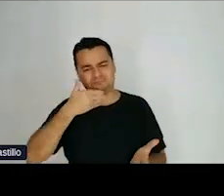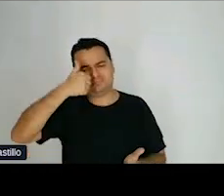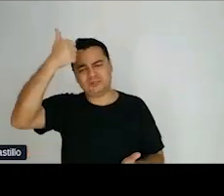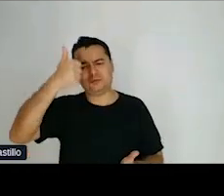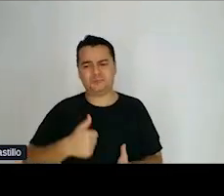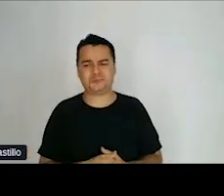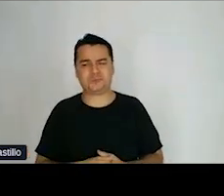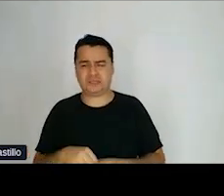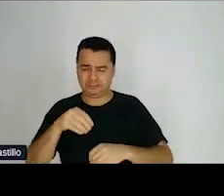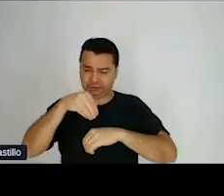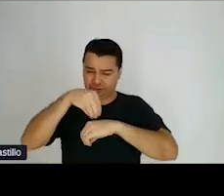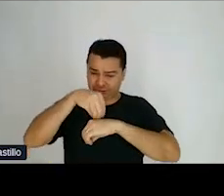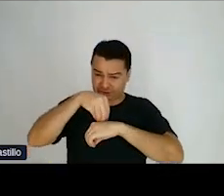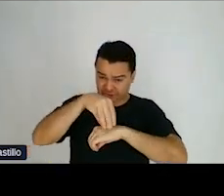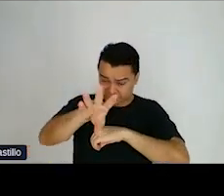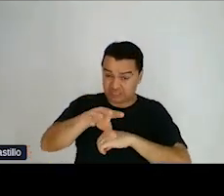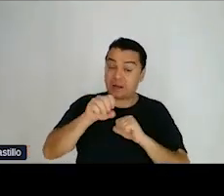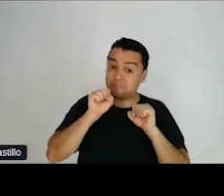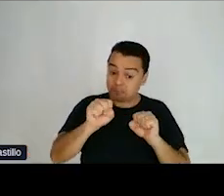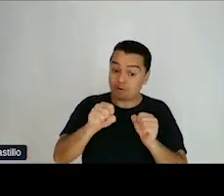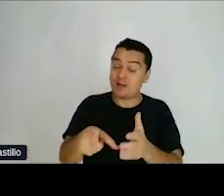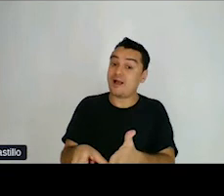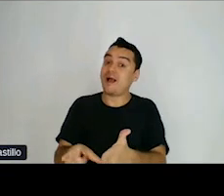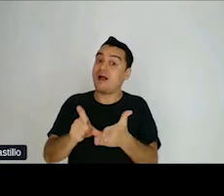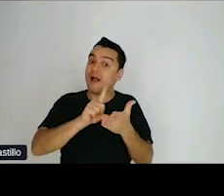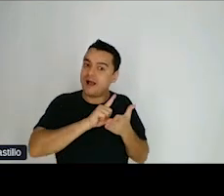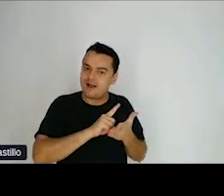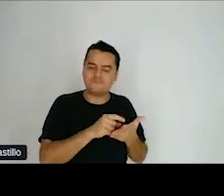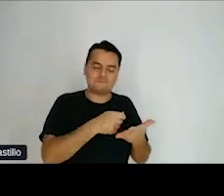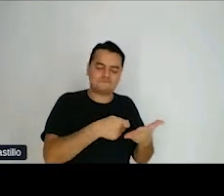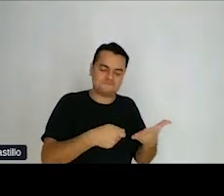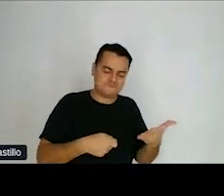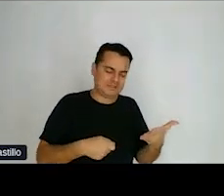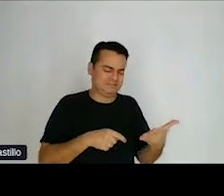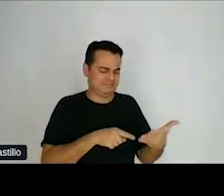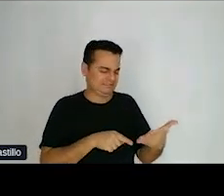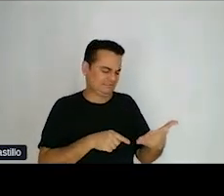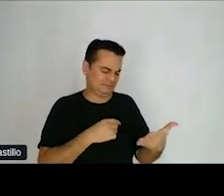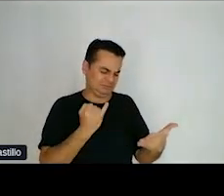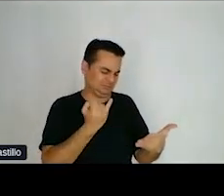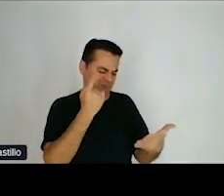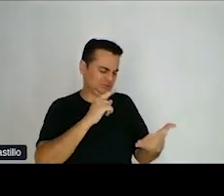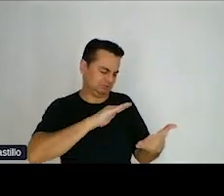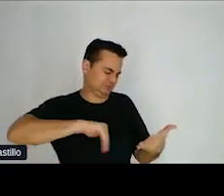Uma dica é fazer um rascunho e eliminando tudo aquilo que é desnecessário.